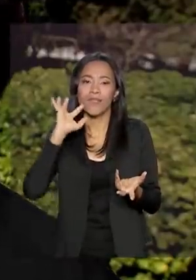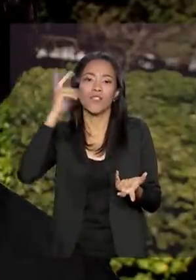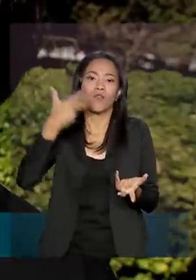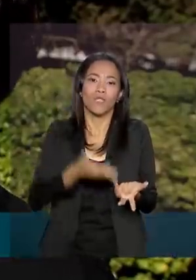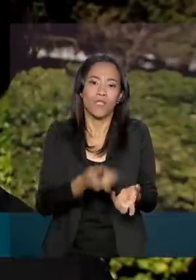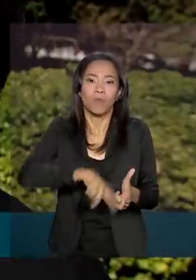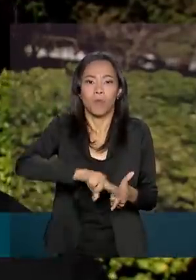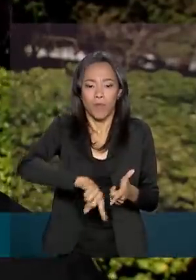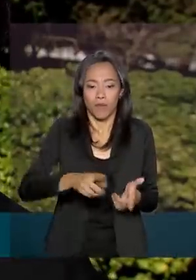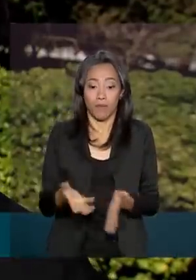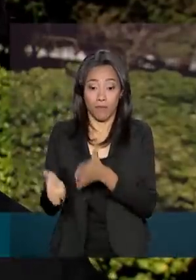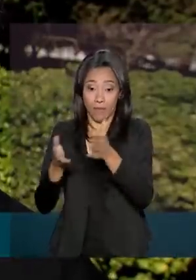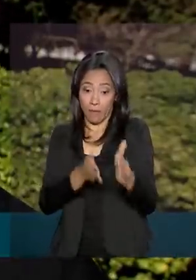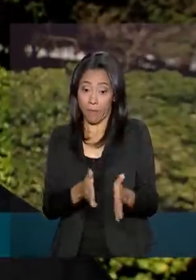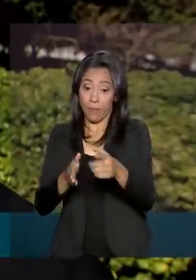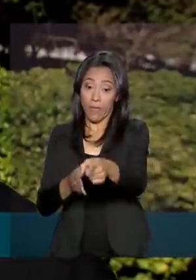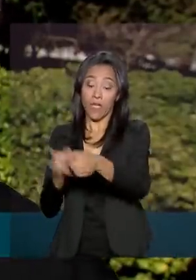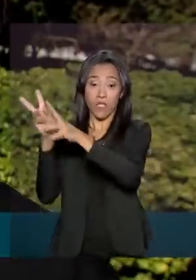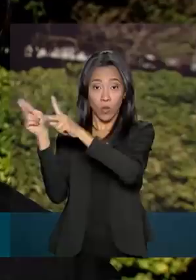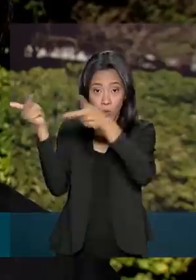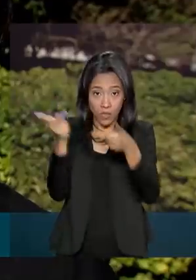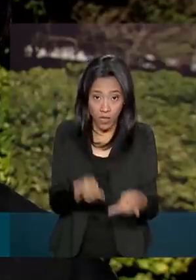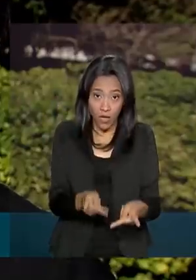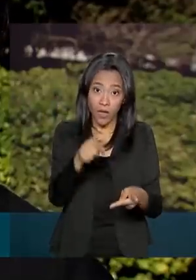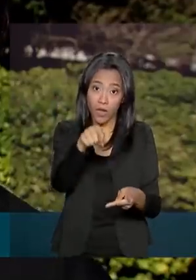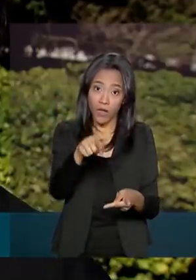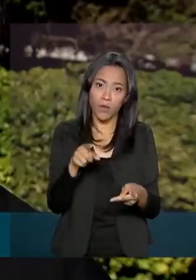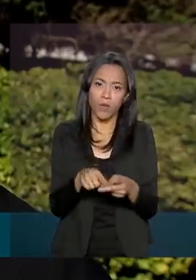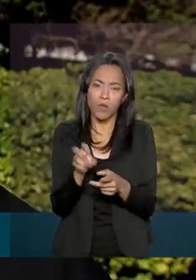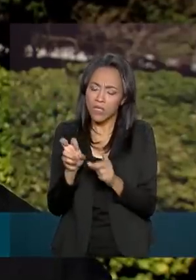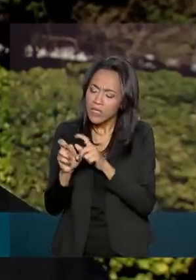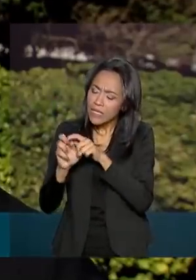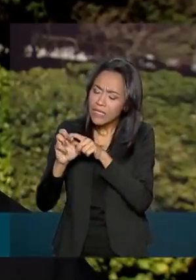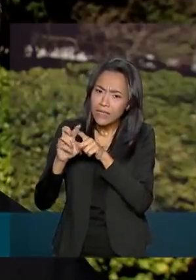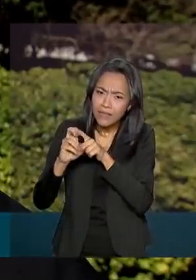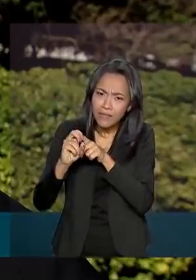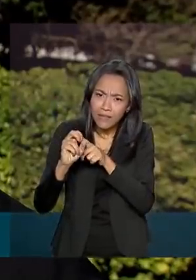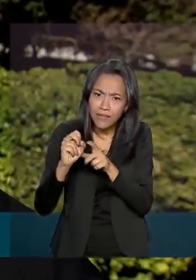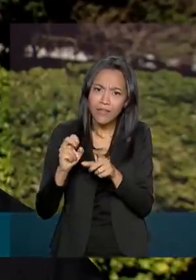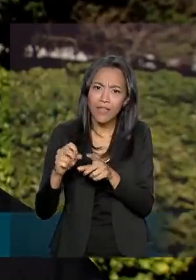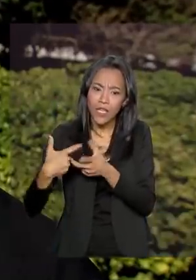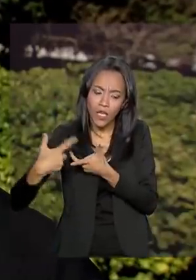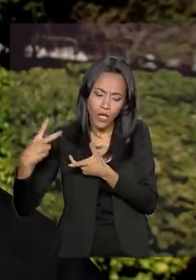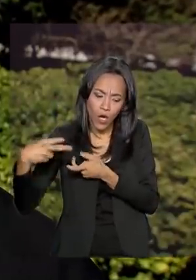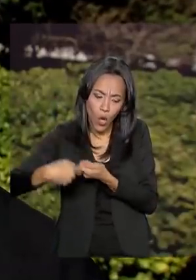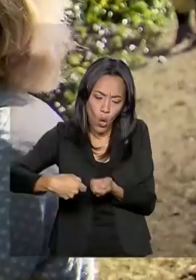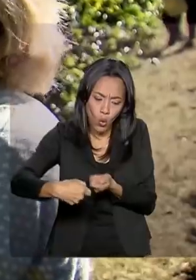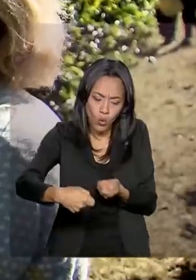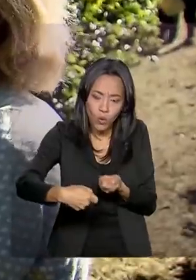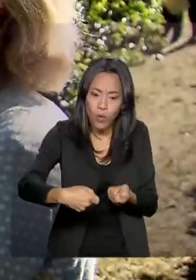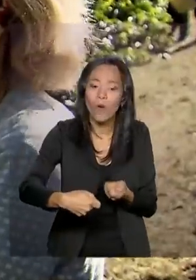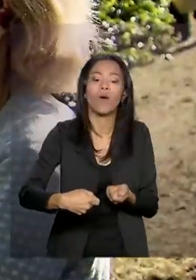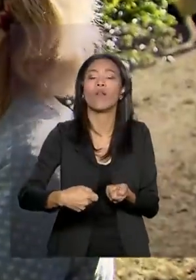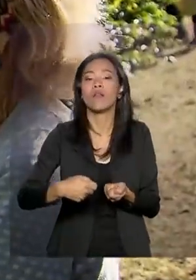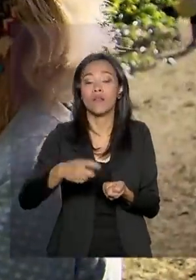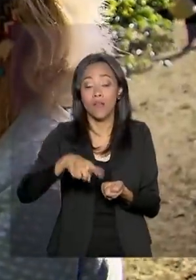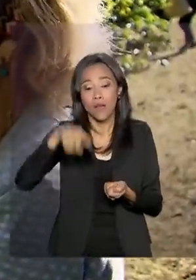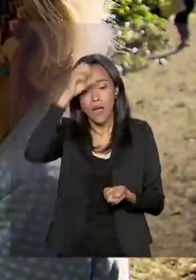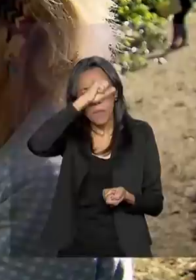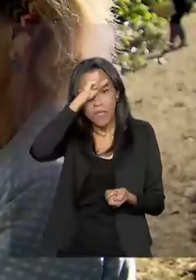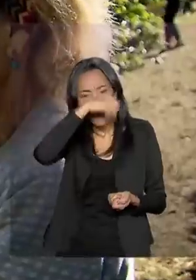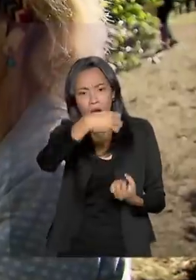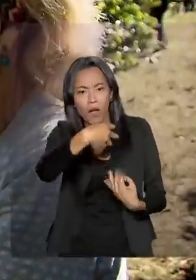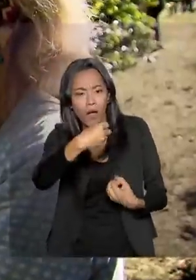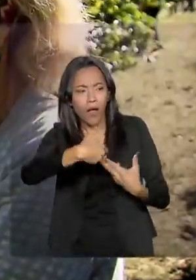vespa que eles trouxeram de Uganda, que é um insetinho que faz o controle biológico da broca. Mais que aprendizado,